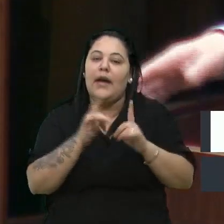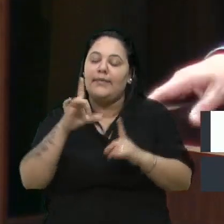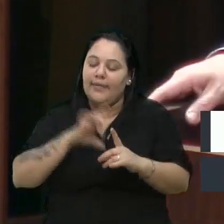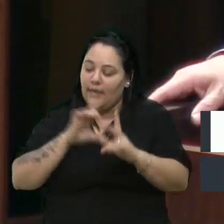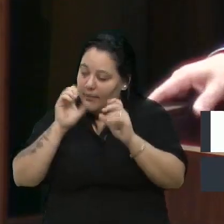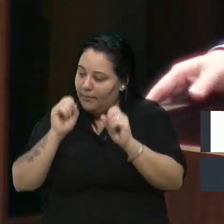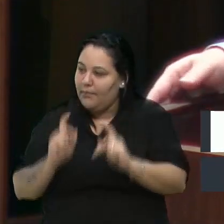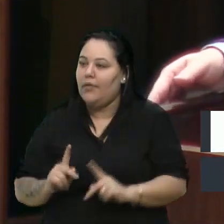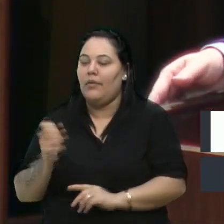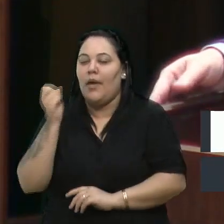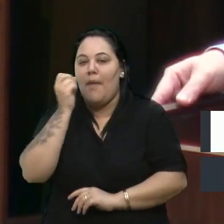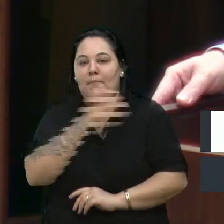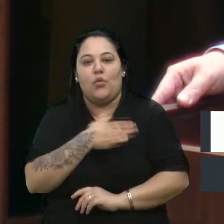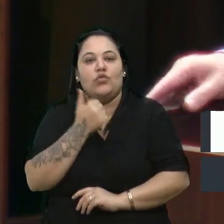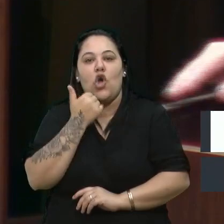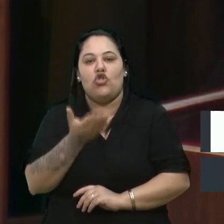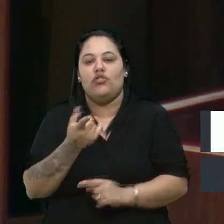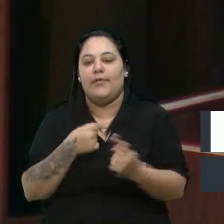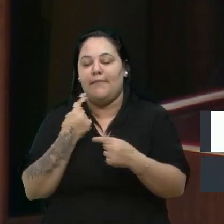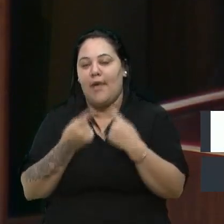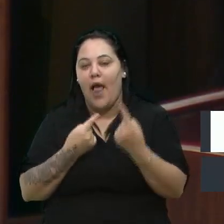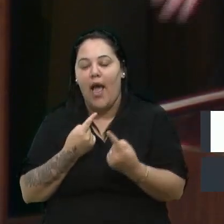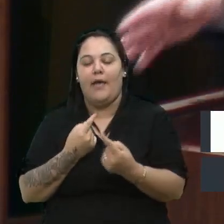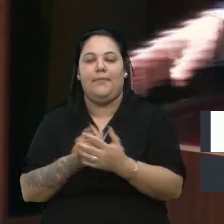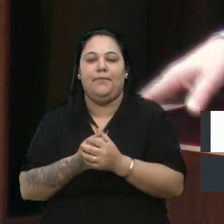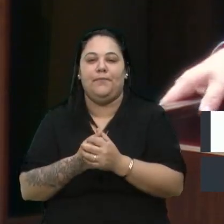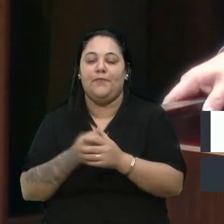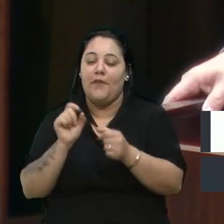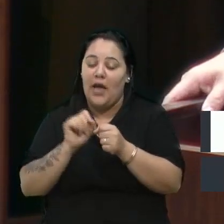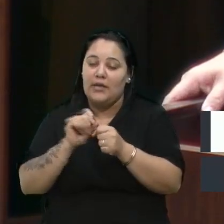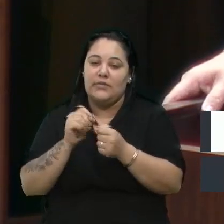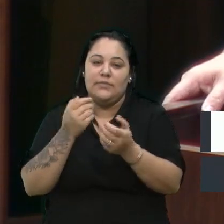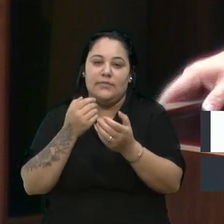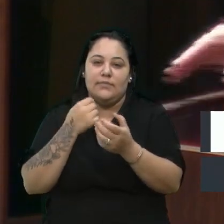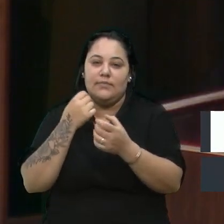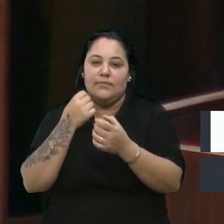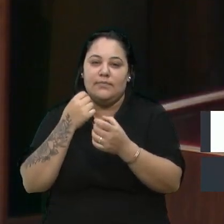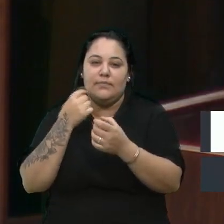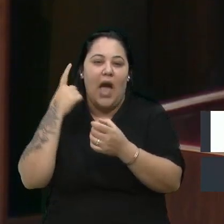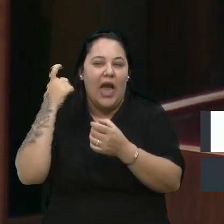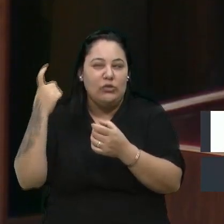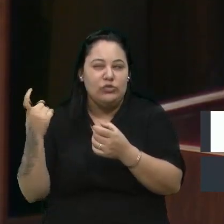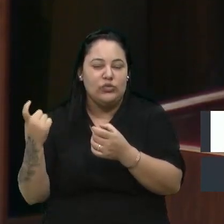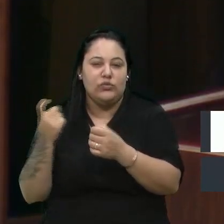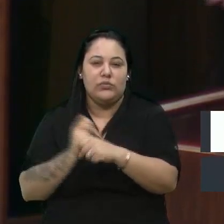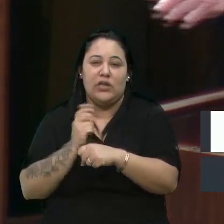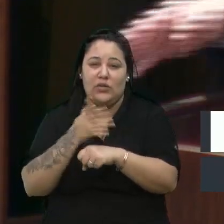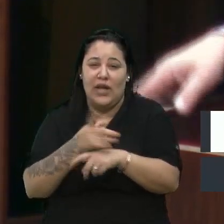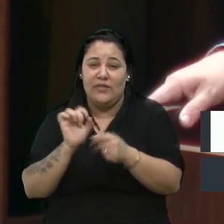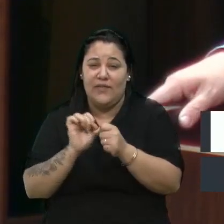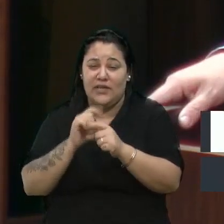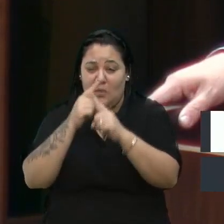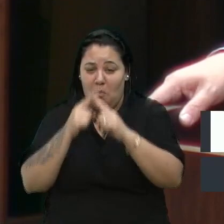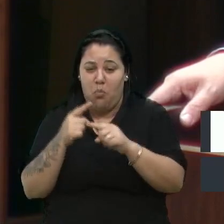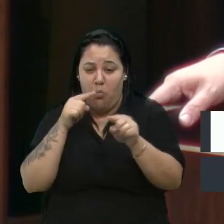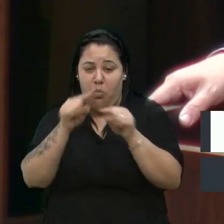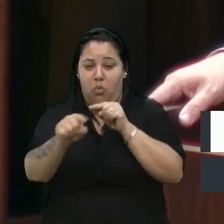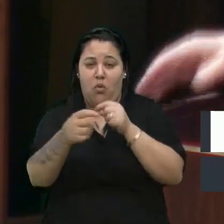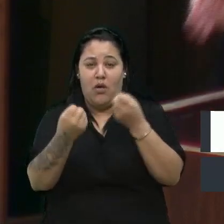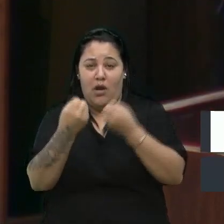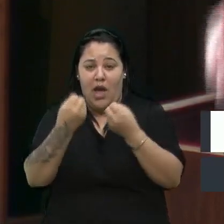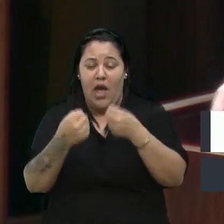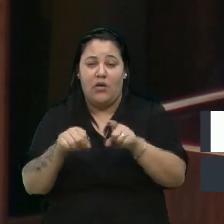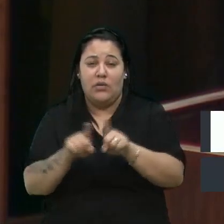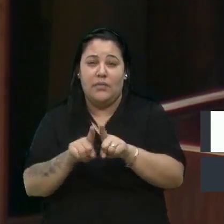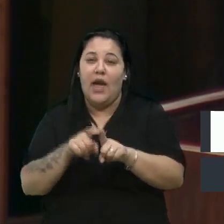e fazem barulho durante a madrugada, enfim, andam fazendo rachas de veículos, e aí tem que ter a ação pronta da Brigada